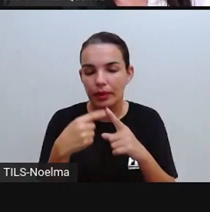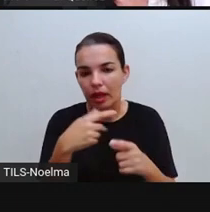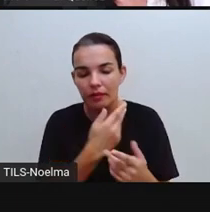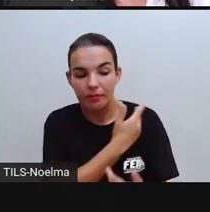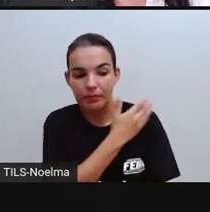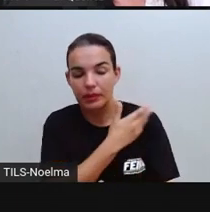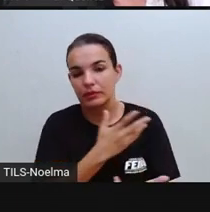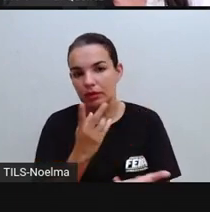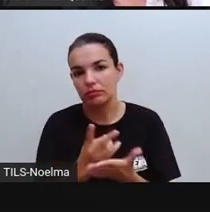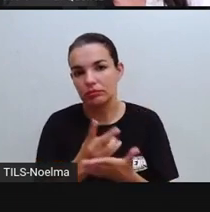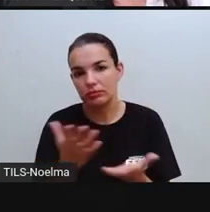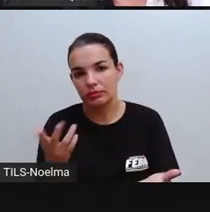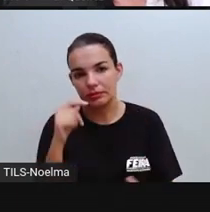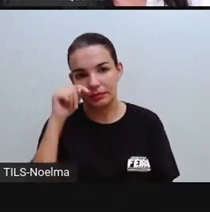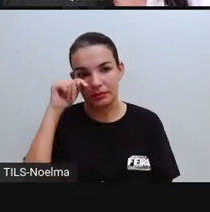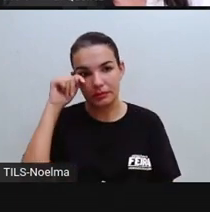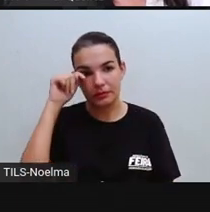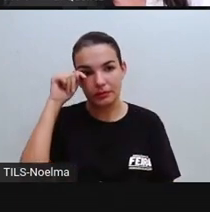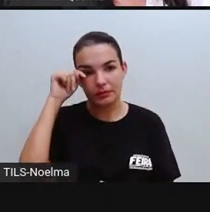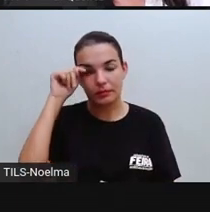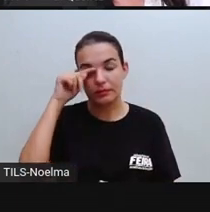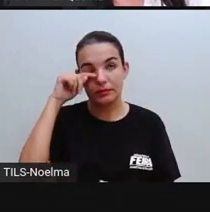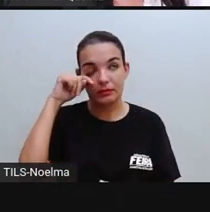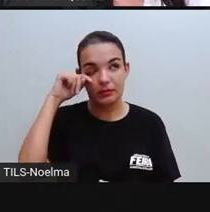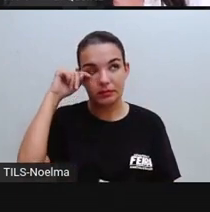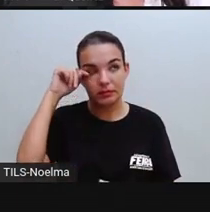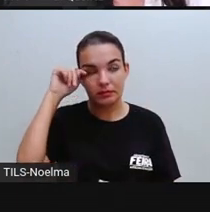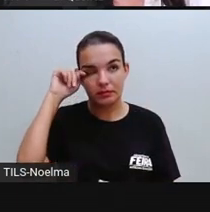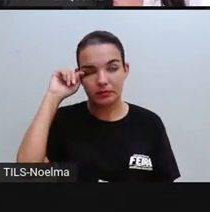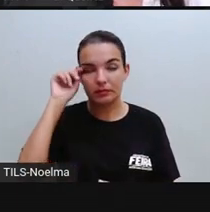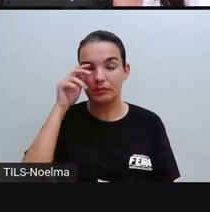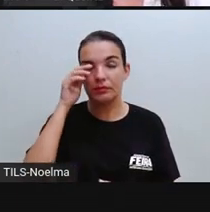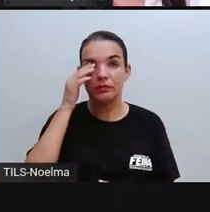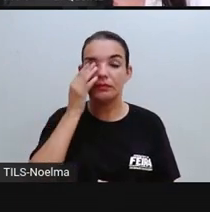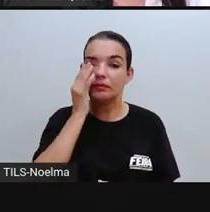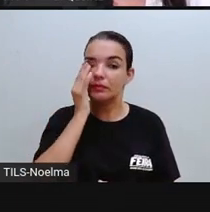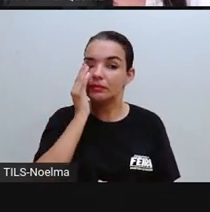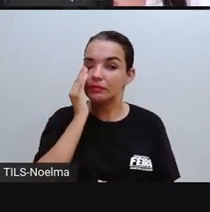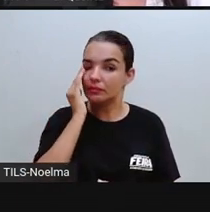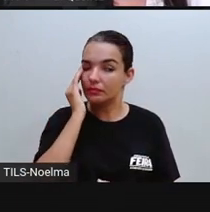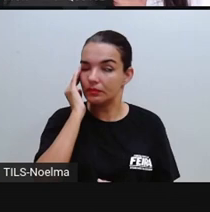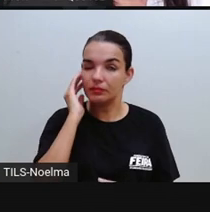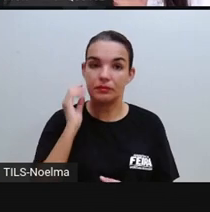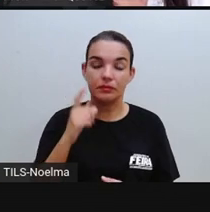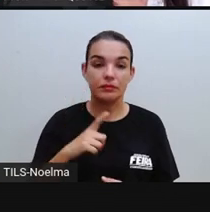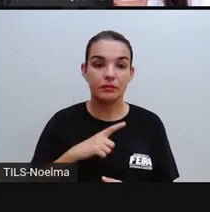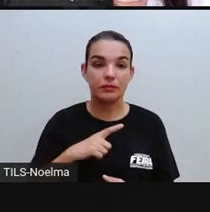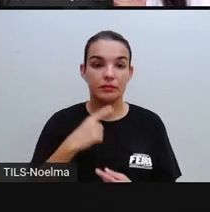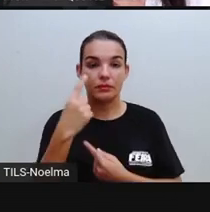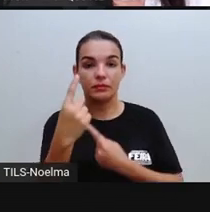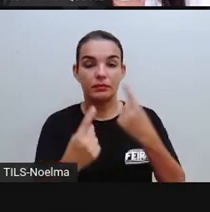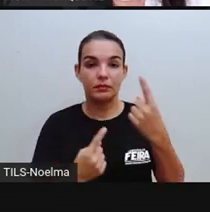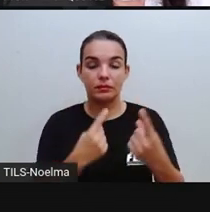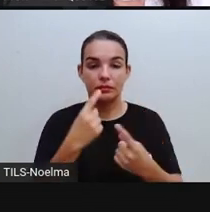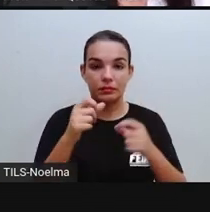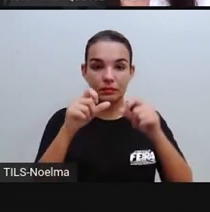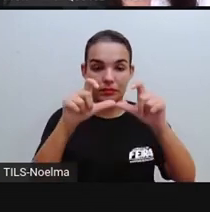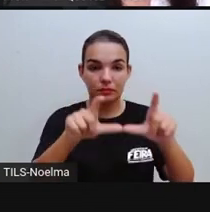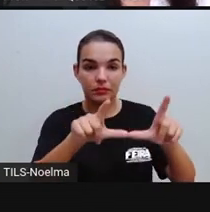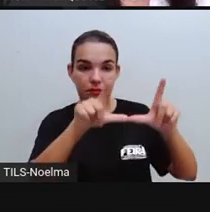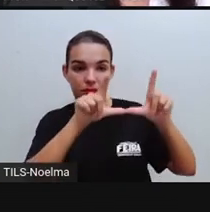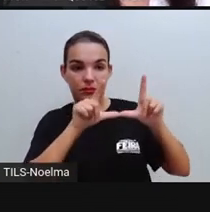aí, aqui, a gente tem uma imagem com fotos de algumas, alguns artistas, né? Pessoas aí que são conhecidas.